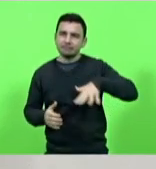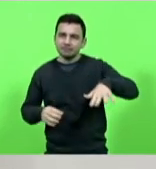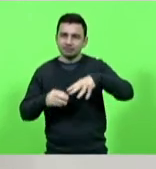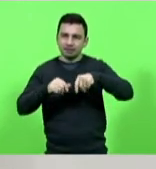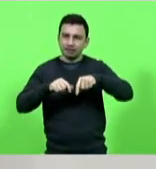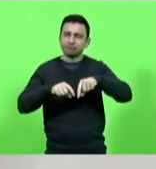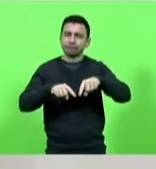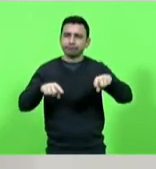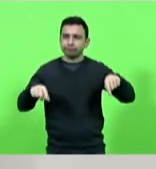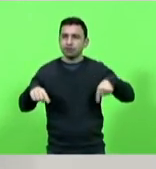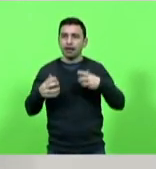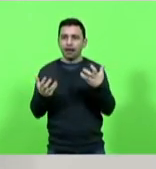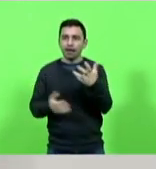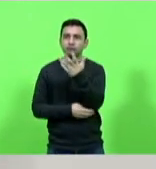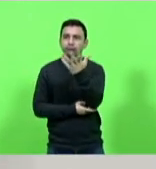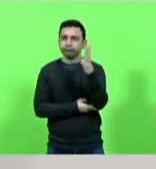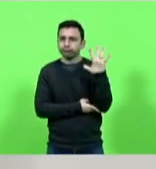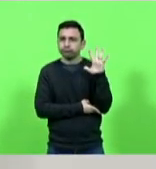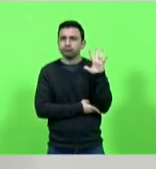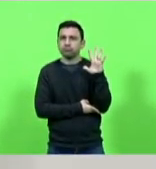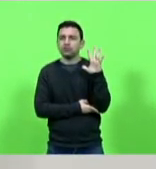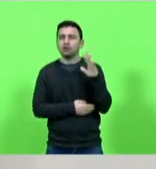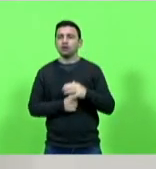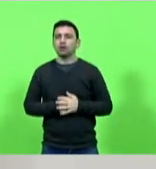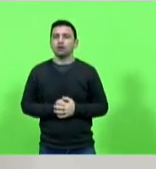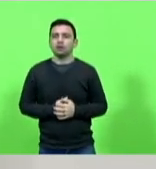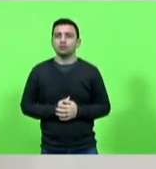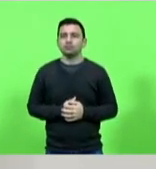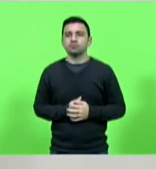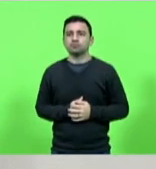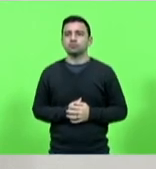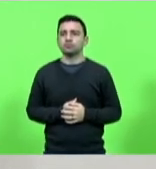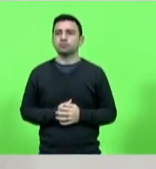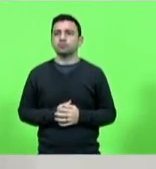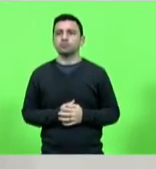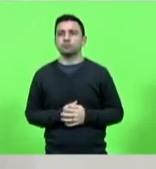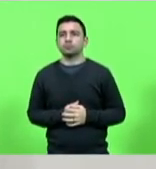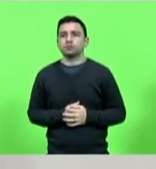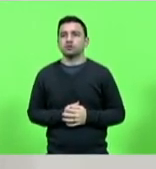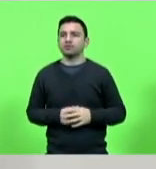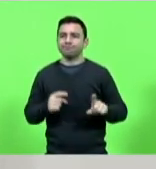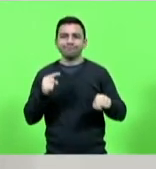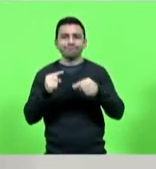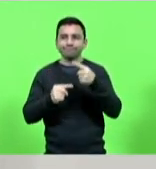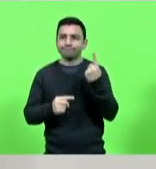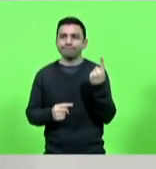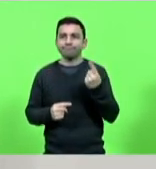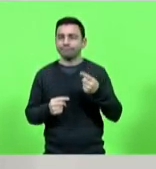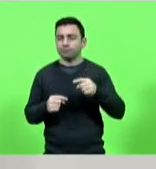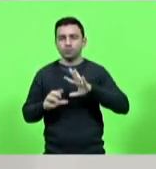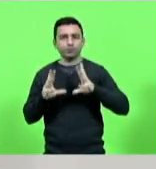Atlântica inviabiliza os negócios catarinenses,